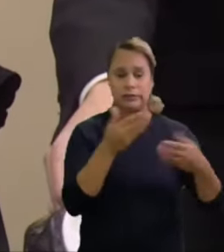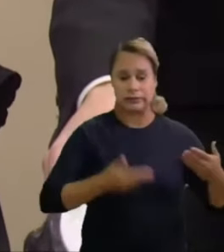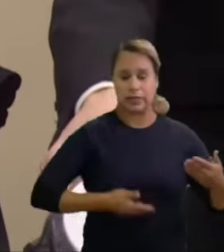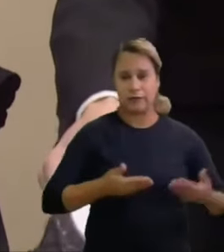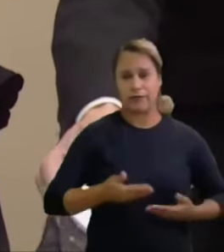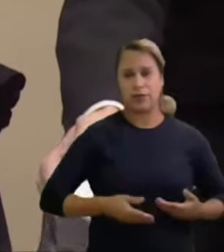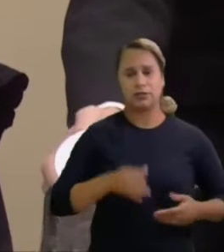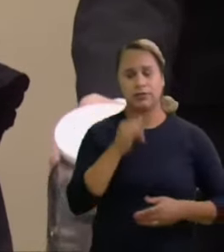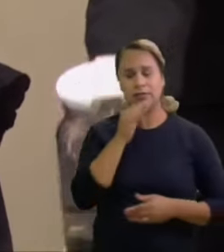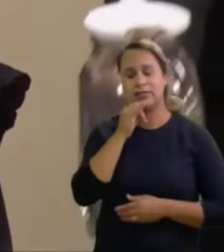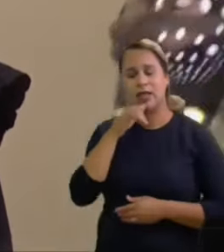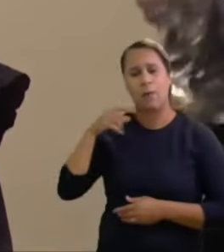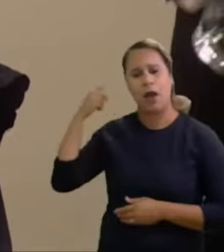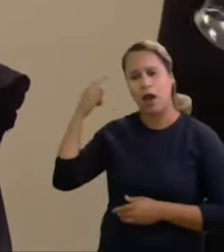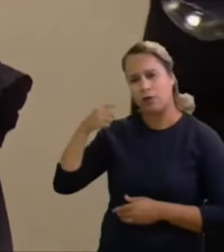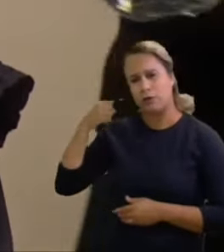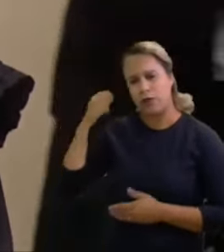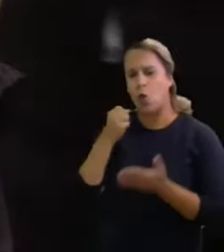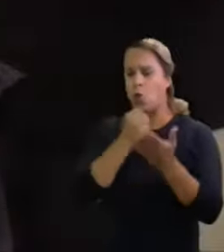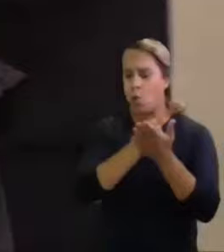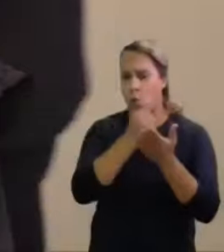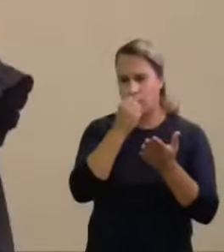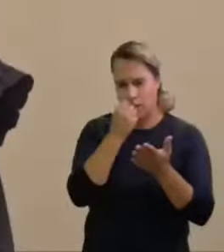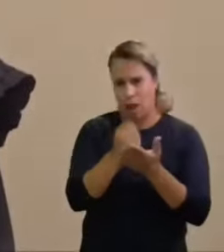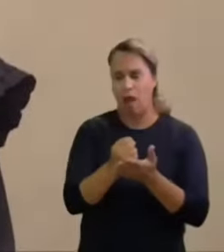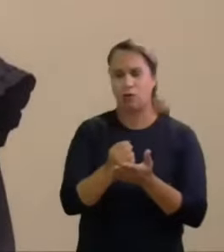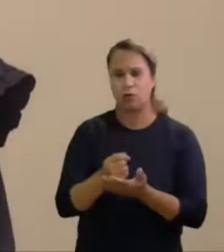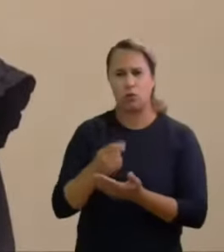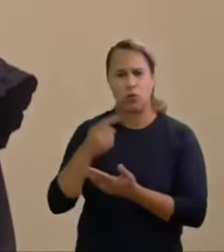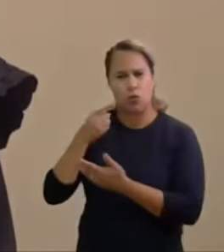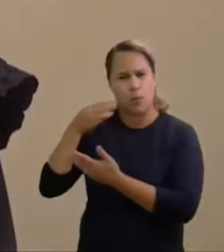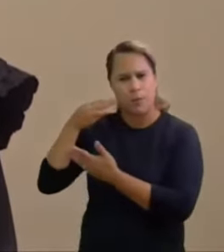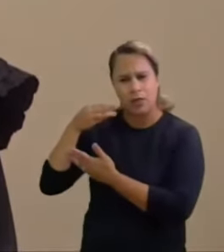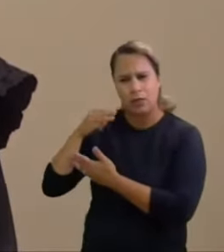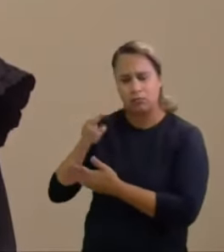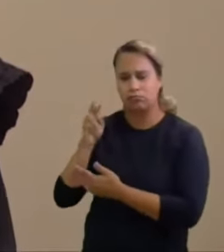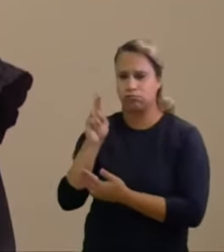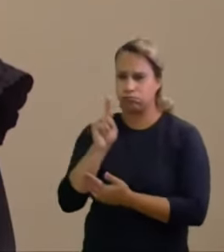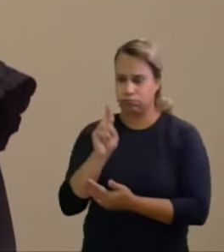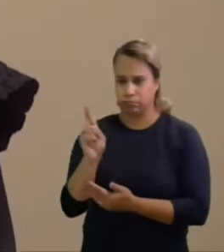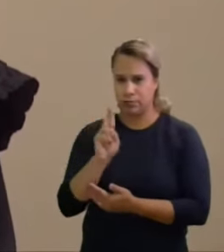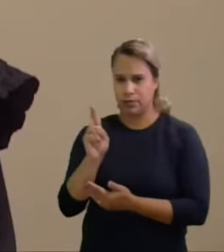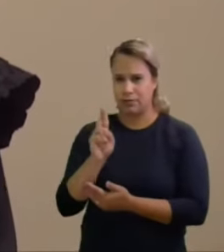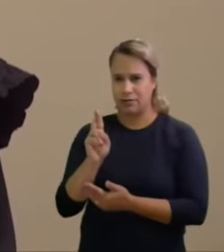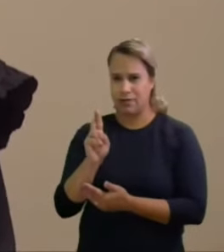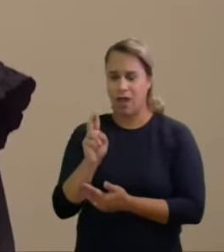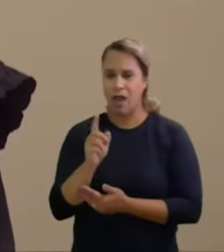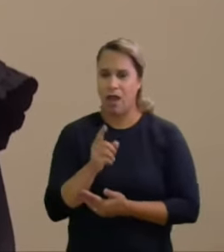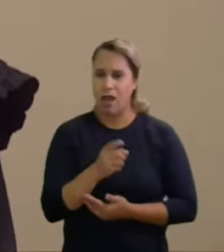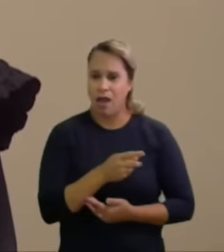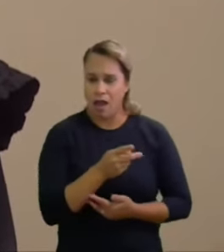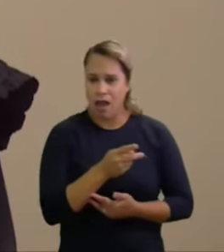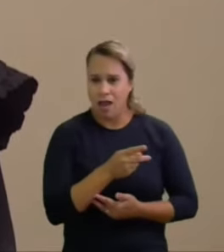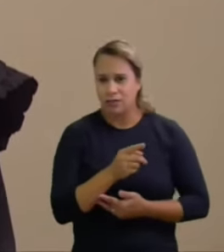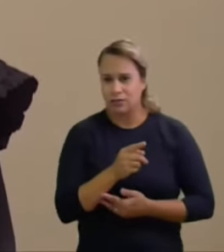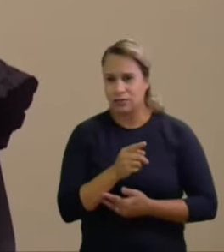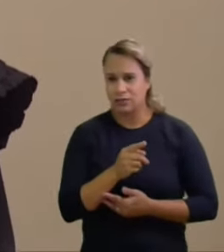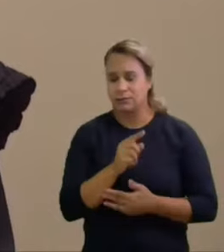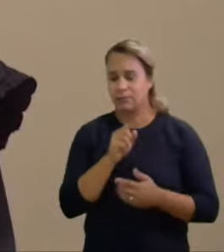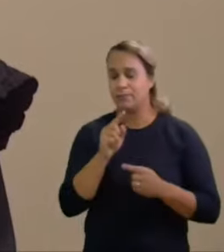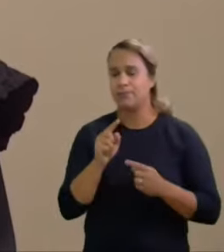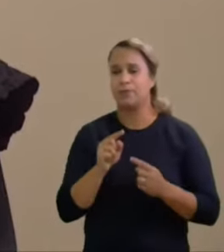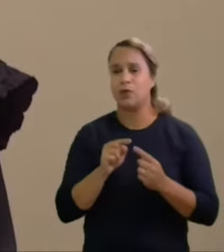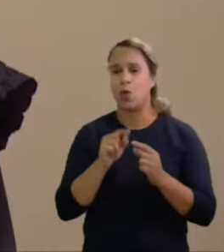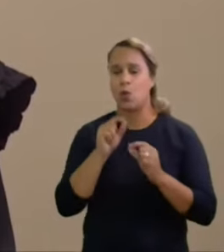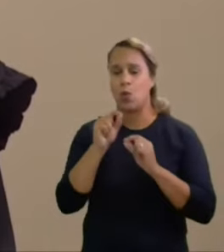por esse contrato aqui de um milhão de reais eles não ao que tudo indica nos autos aqui